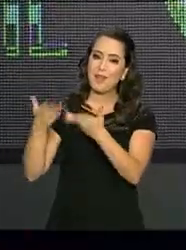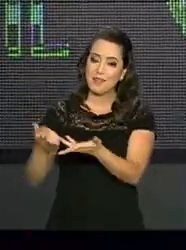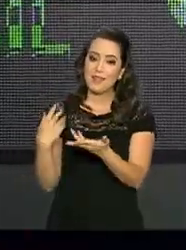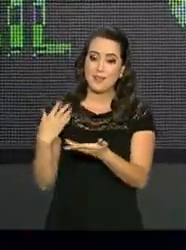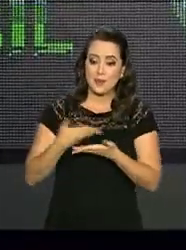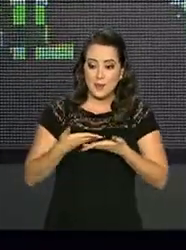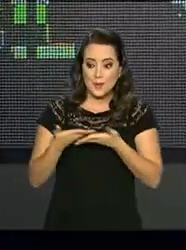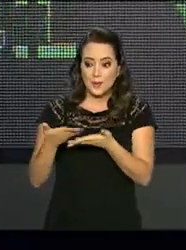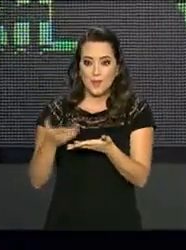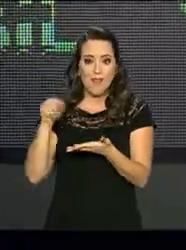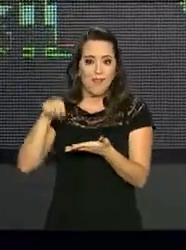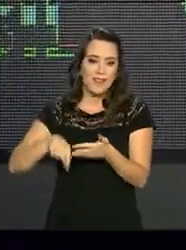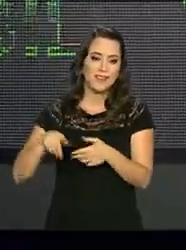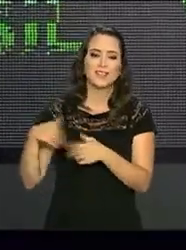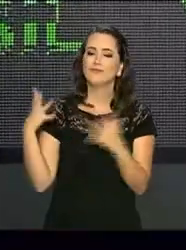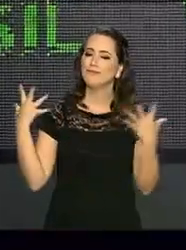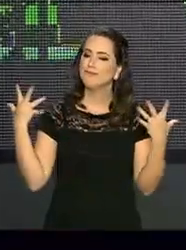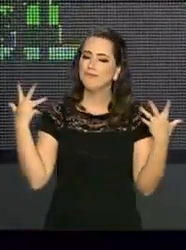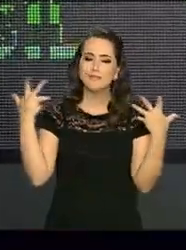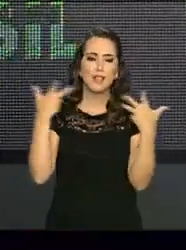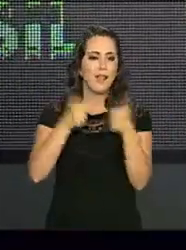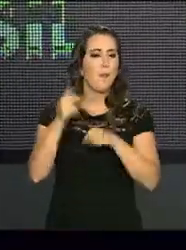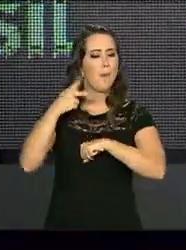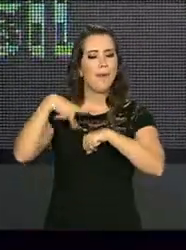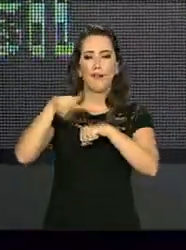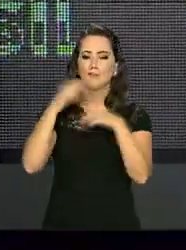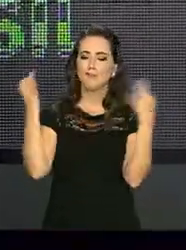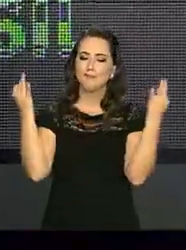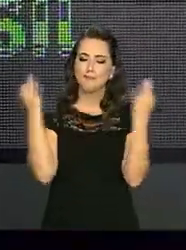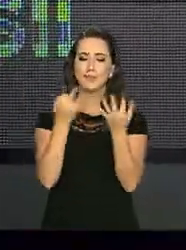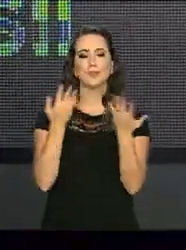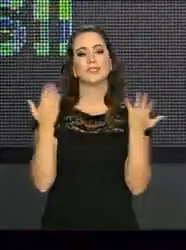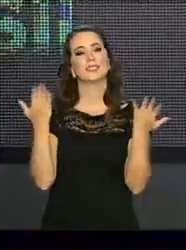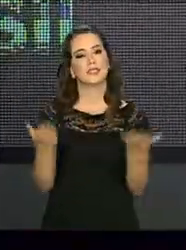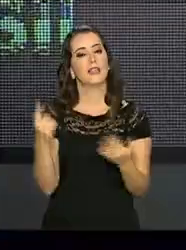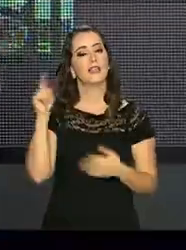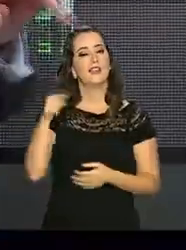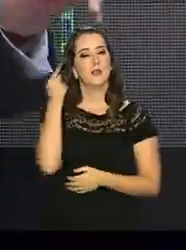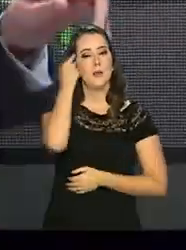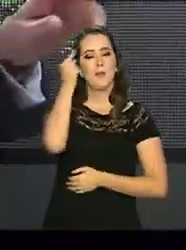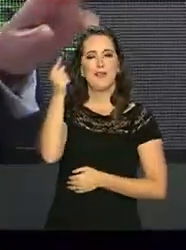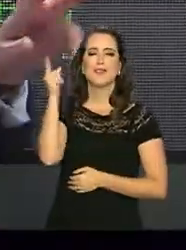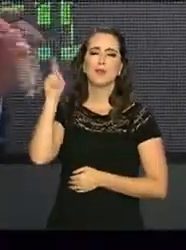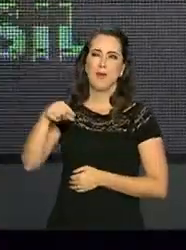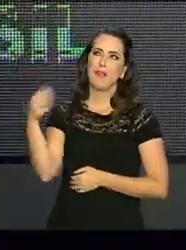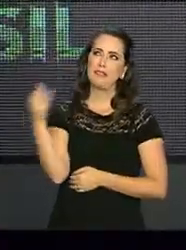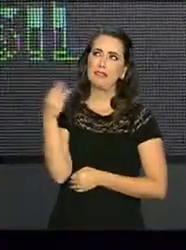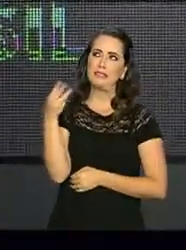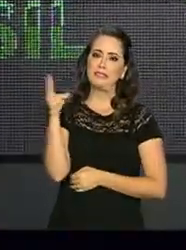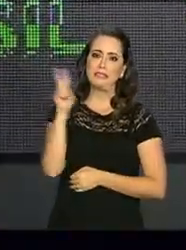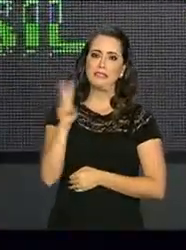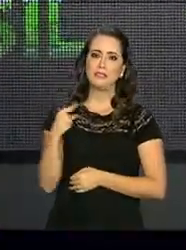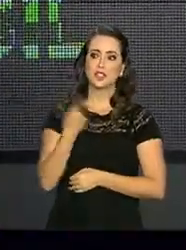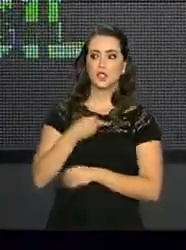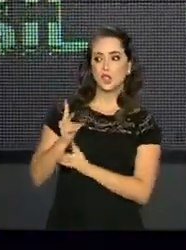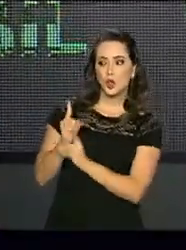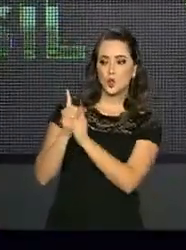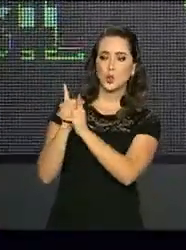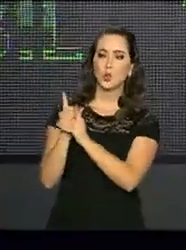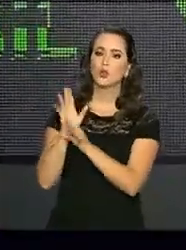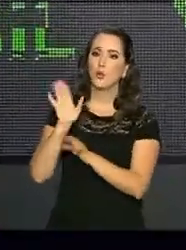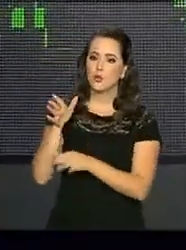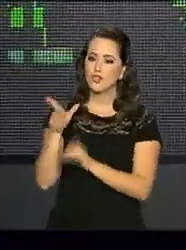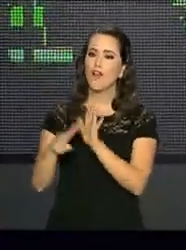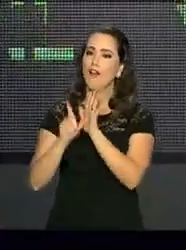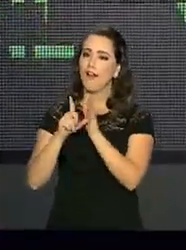aqui neste maravilhoso país. Esta, penso eu, é a terceira vez que nós nos encontramos. Eu